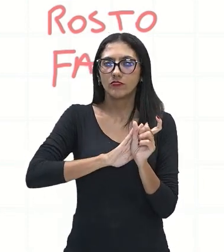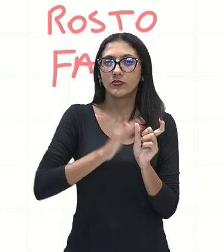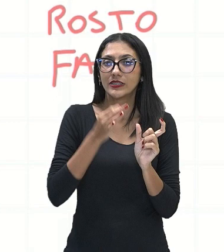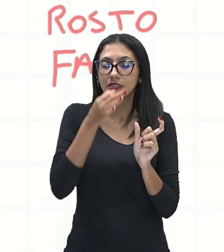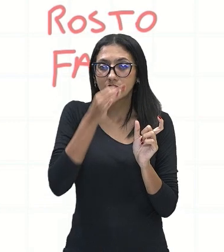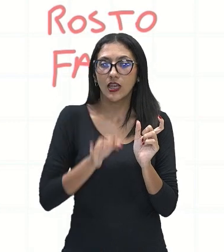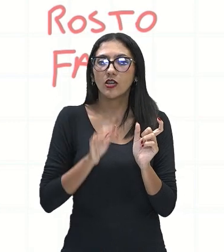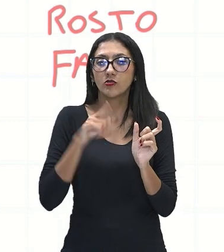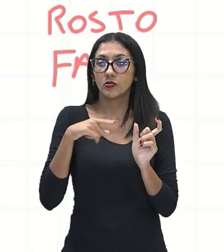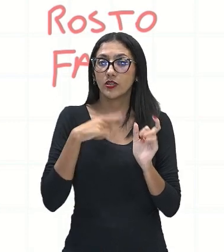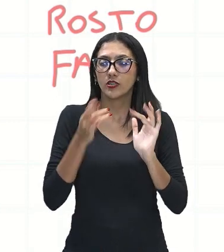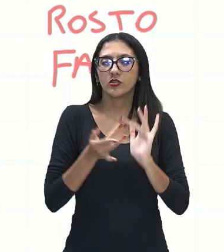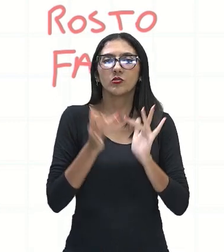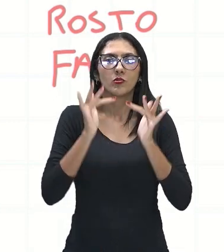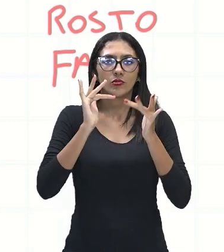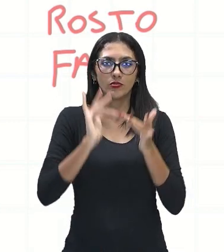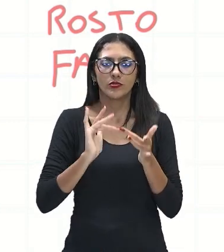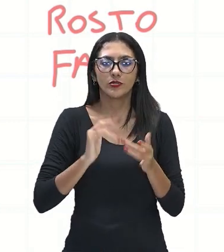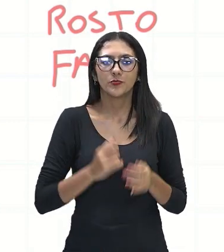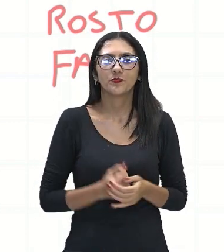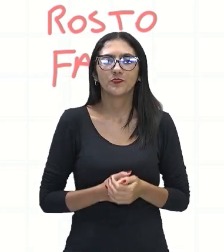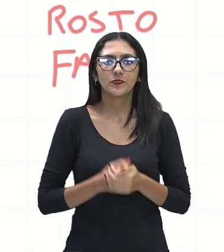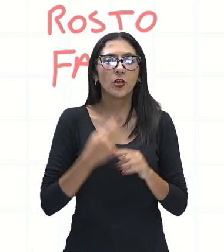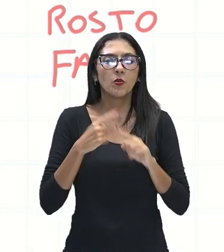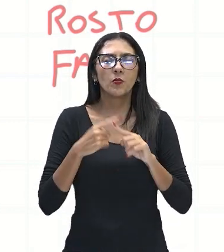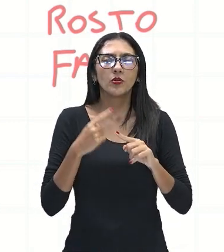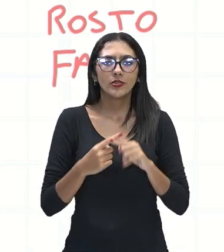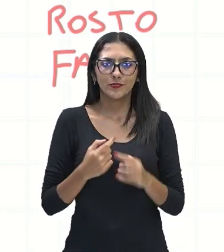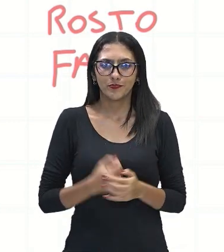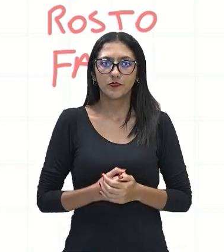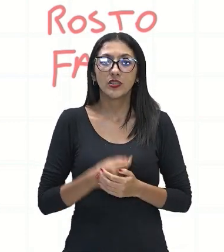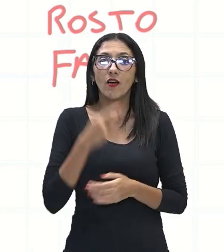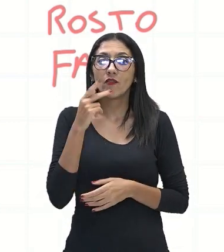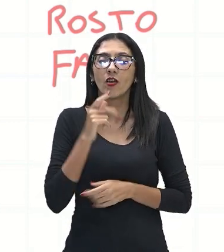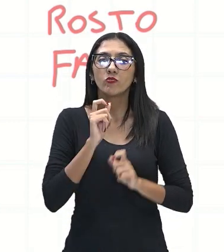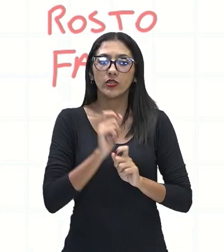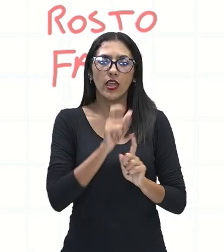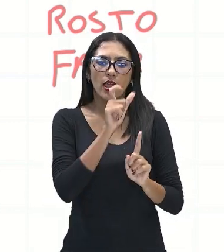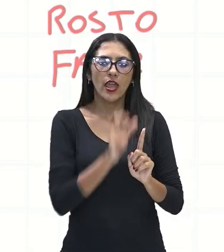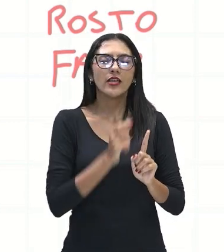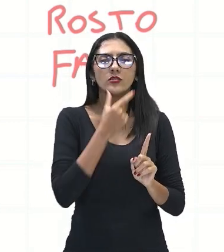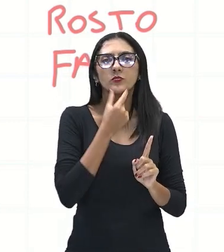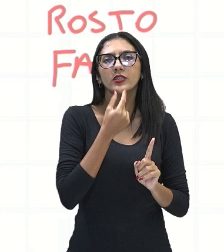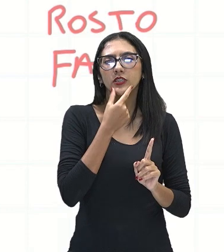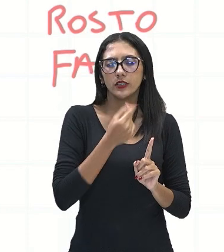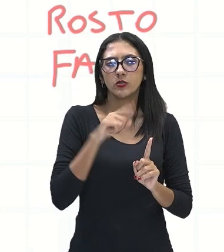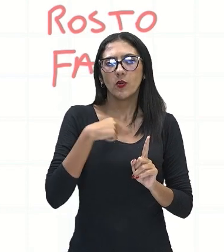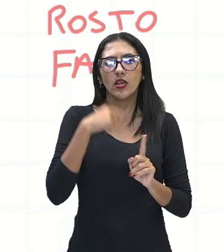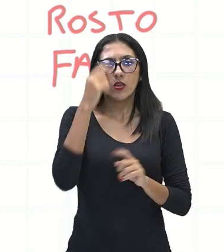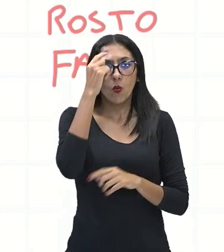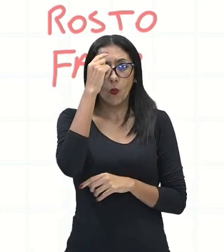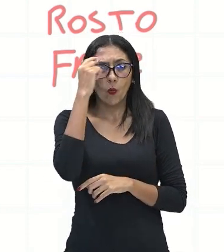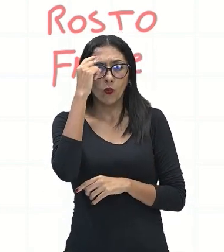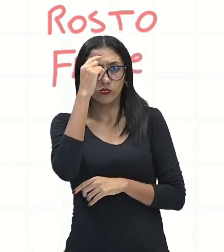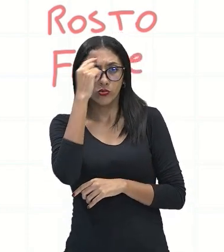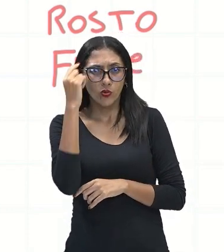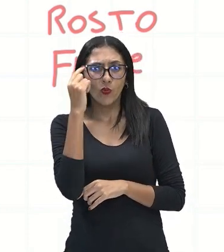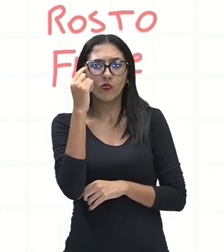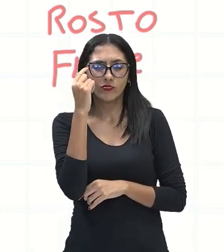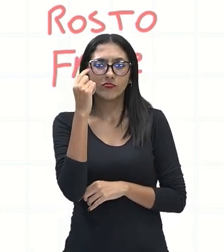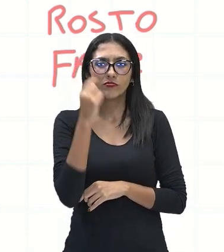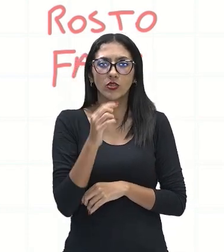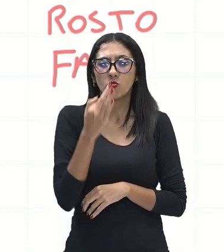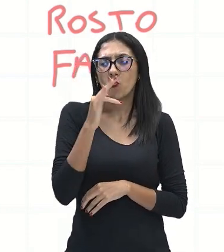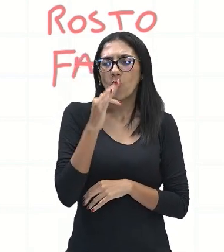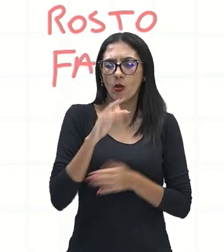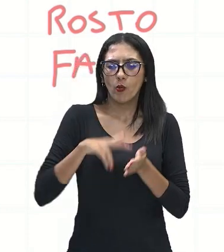né? Nesse contexto. Por quê? Porque eu estou dizendo que o menino se cortou, o menino cortou, né? Ao cair, né? Se